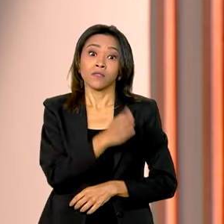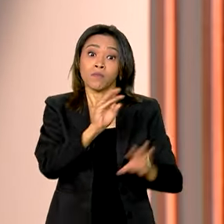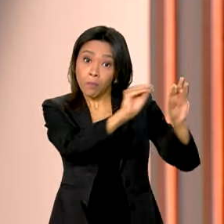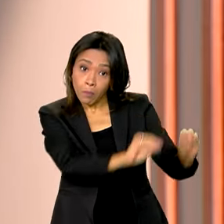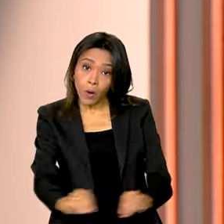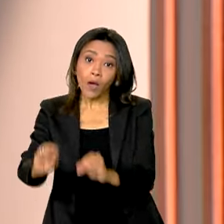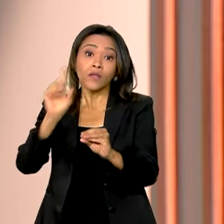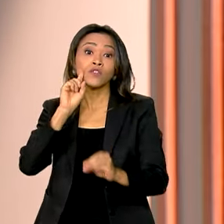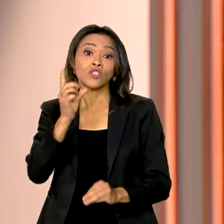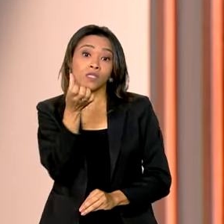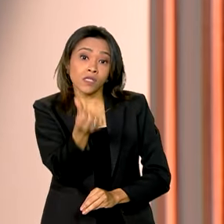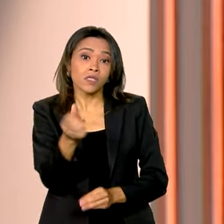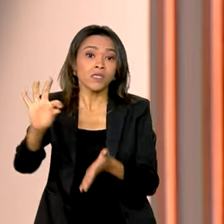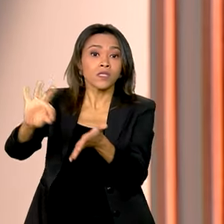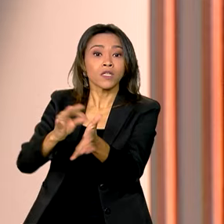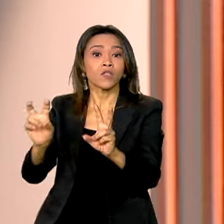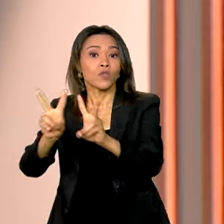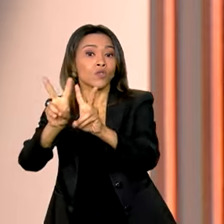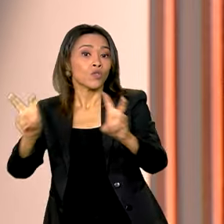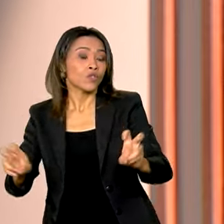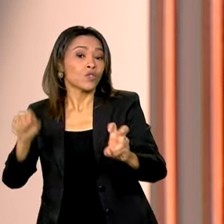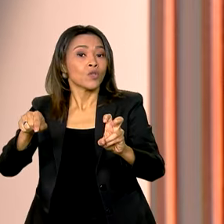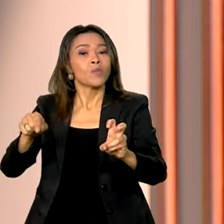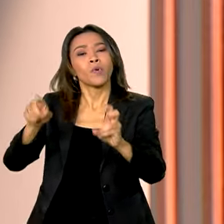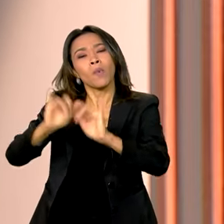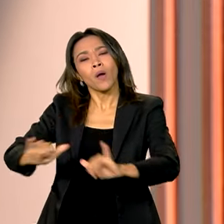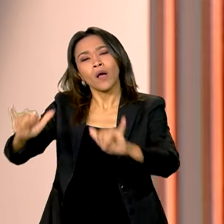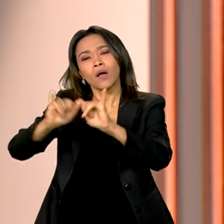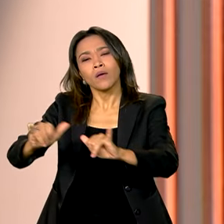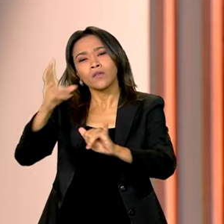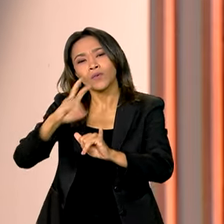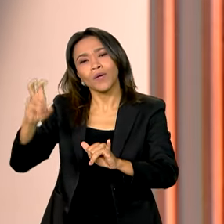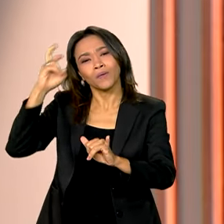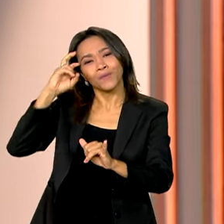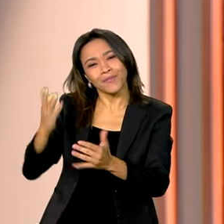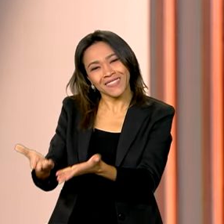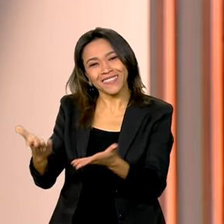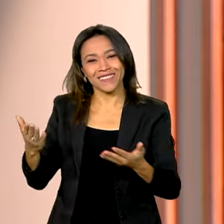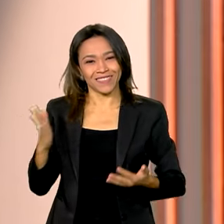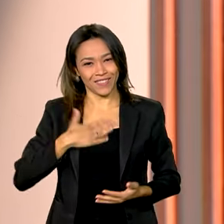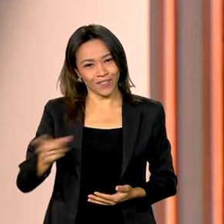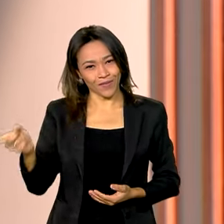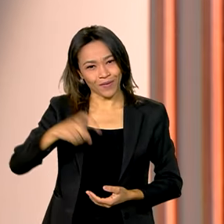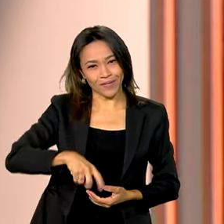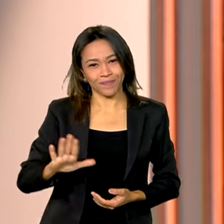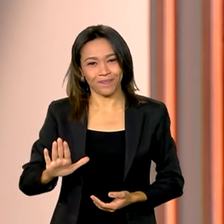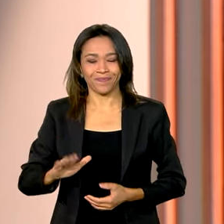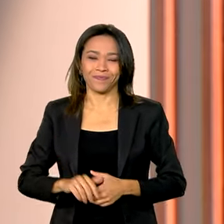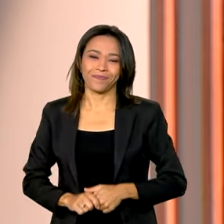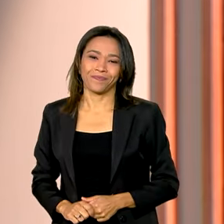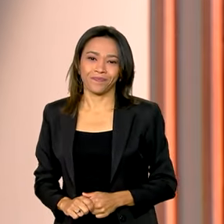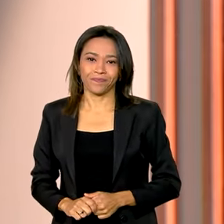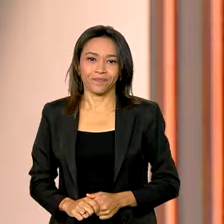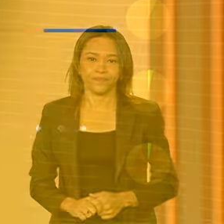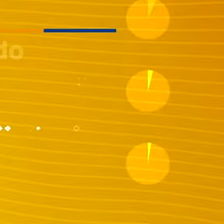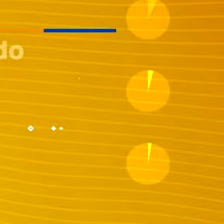o dia 6 as inscrições da campanha Júlio Cultura Viva para o Brasil. A gente volta depois do intervalo. Até já.